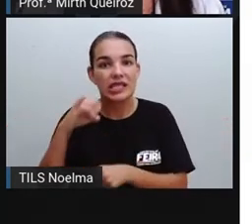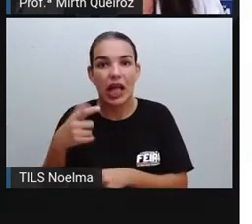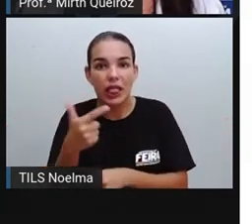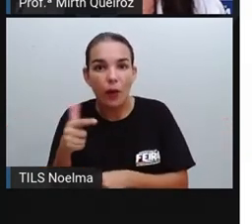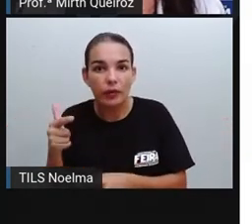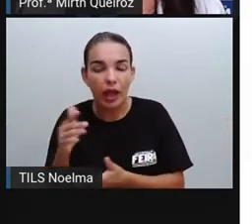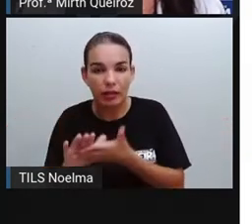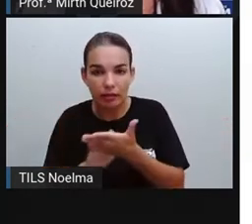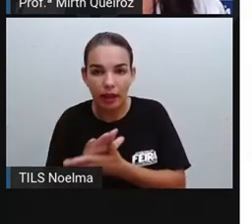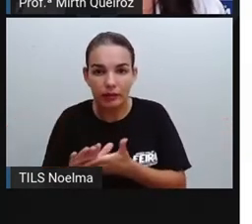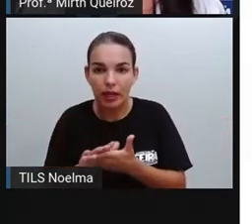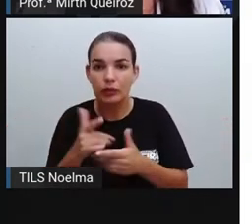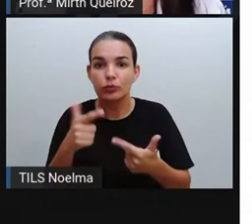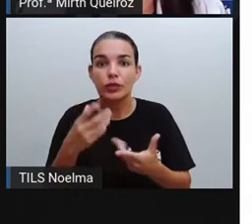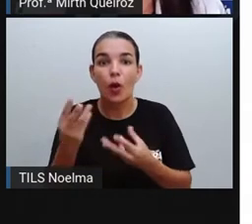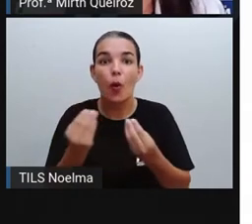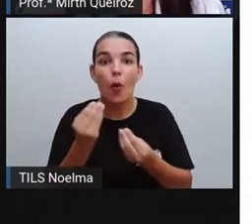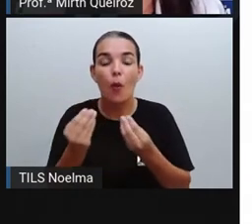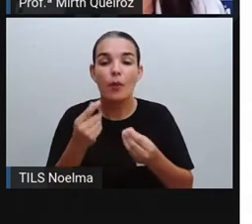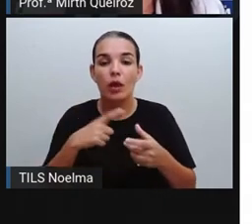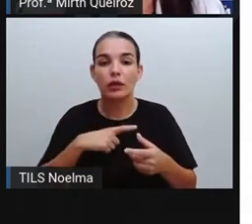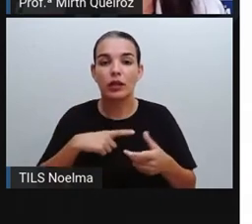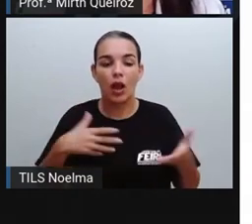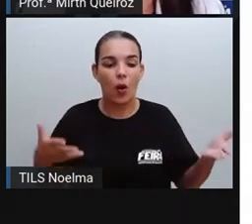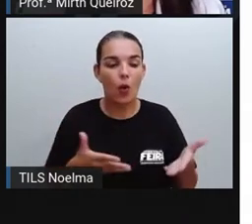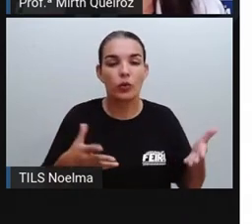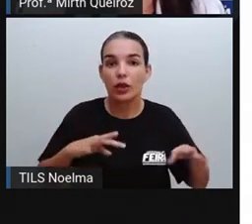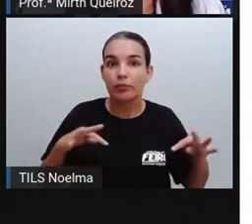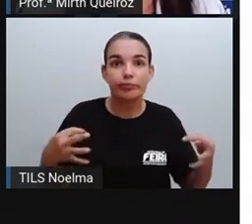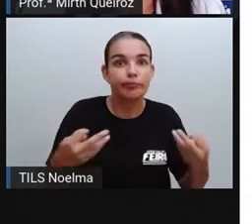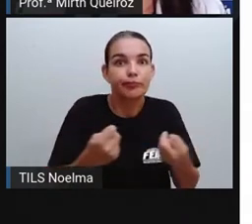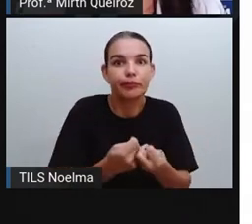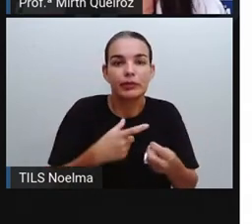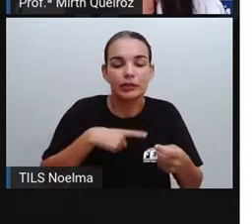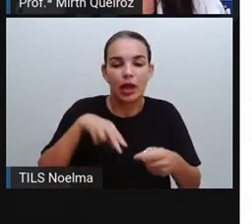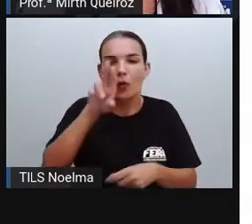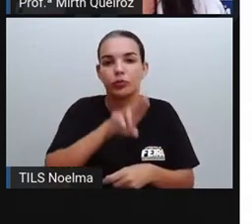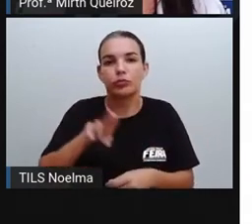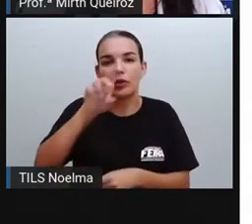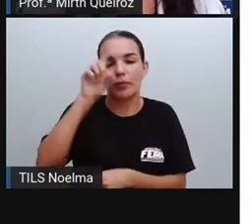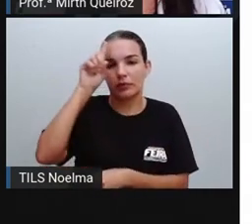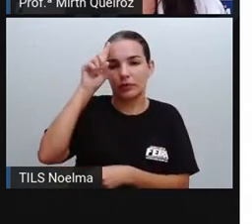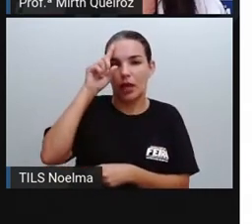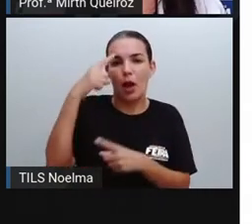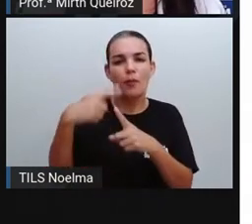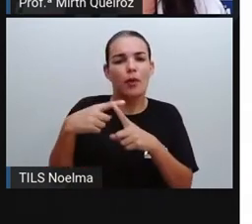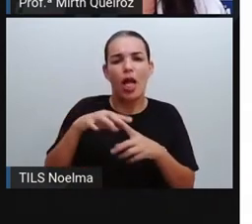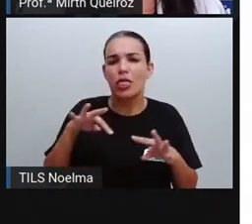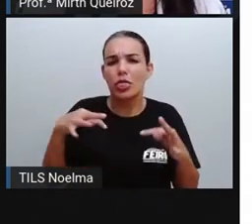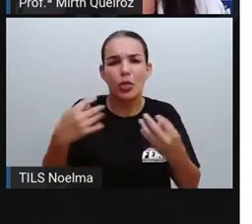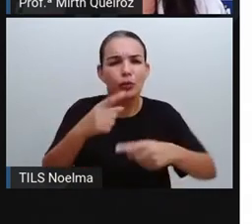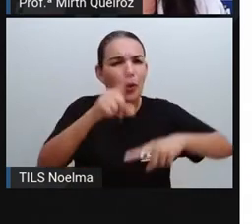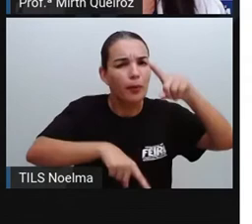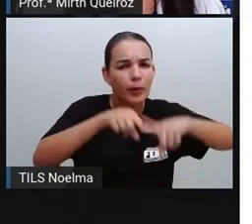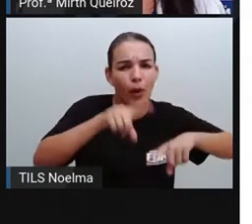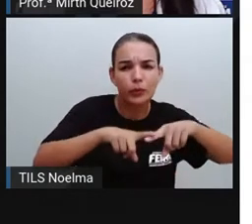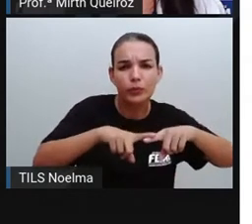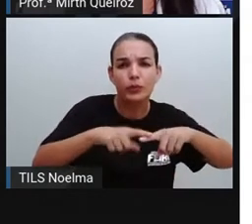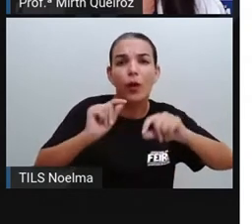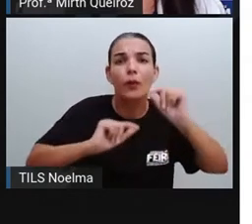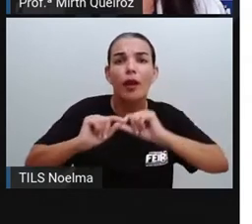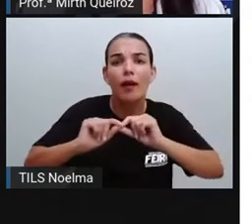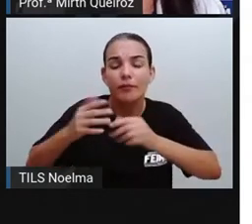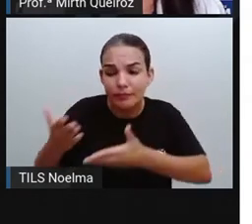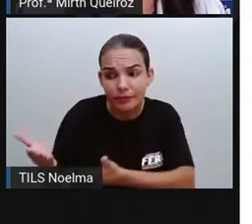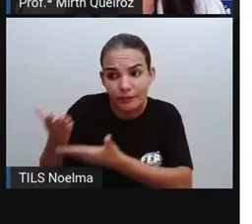obtenção de praticamente tudo o que nós utilizamos em nosso dia a dia, pois todo produto ou mercadoria, ele veio